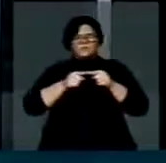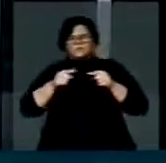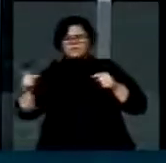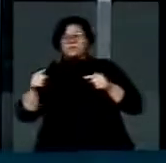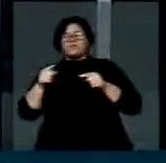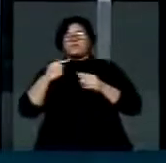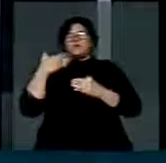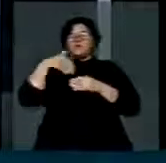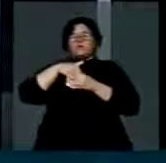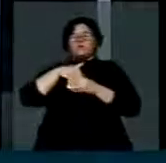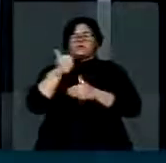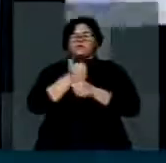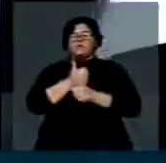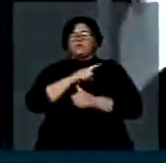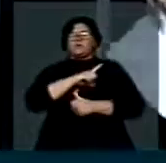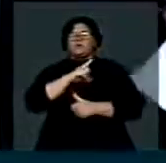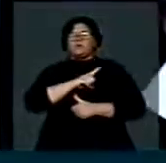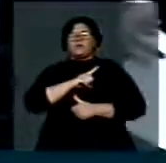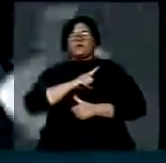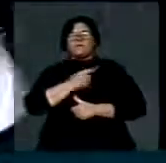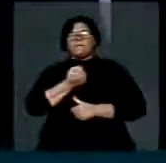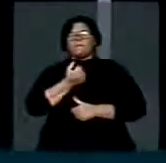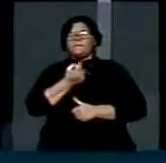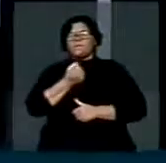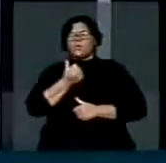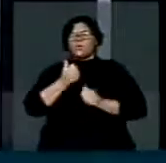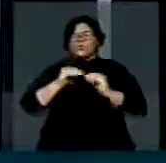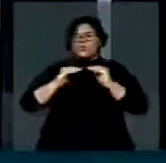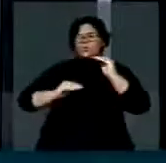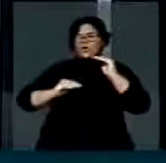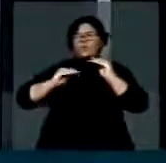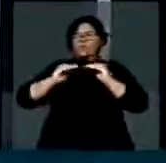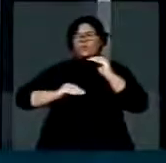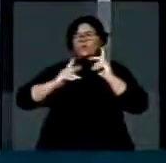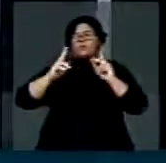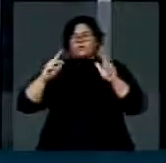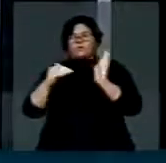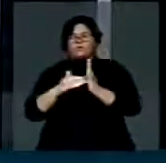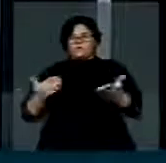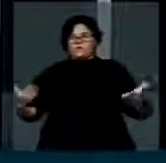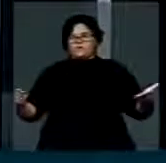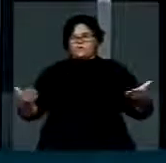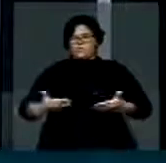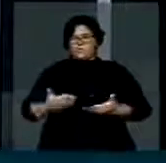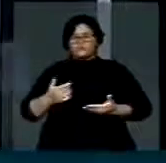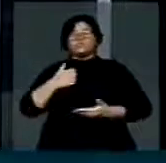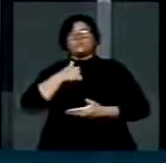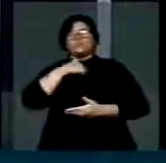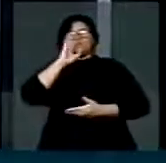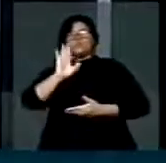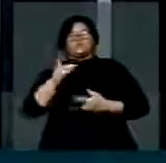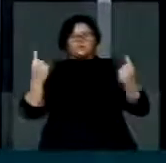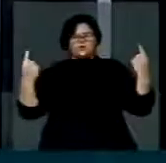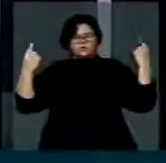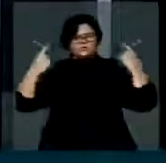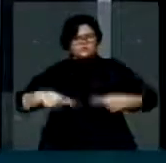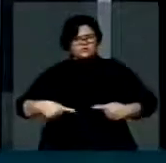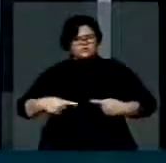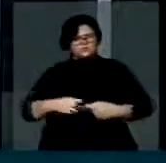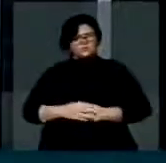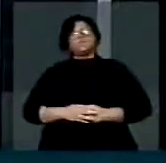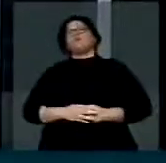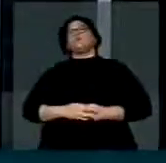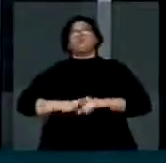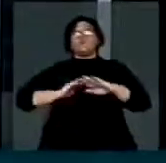seja menos desigual como tem sido até agora. Eu já disputei, nesses